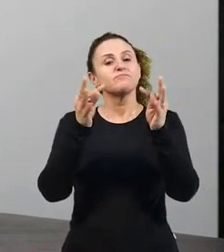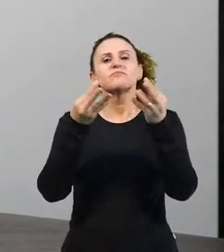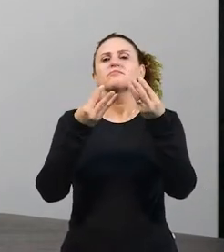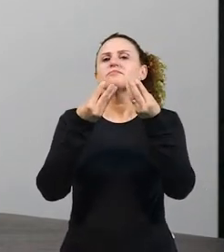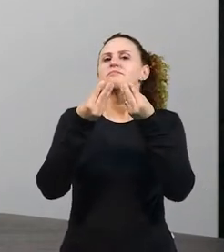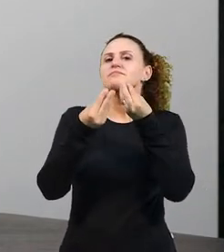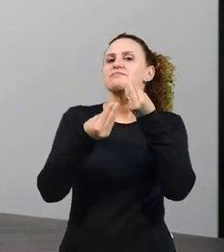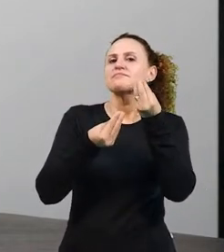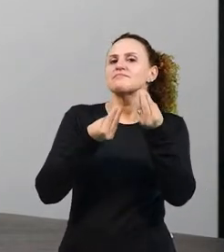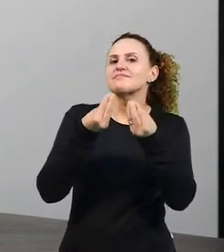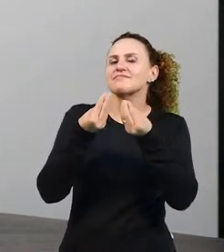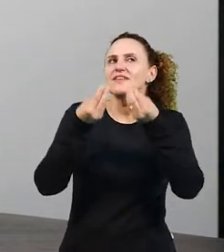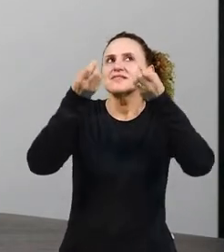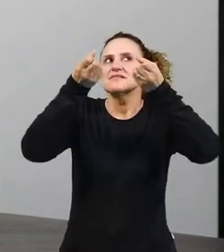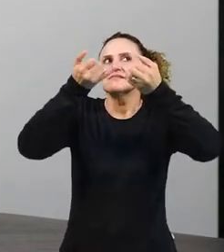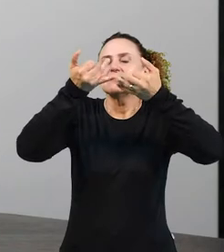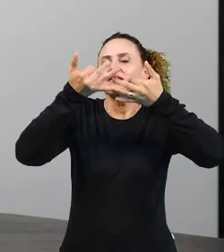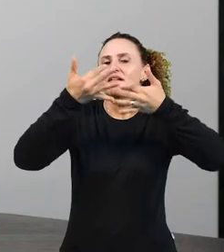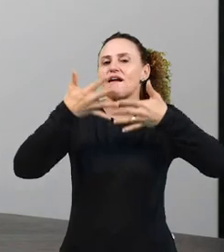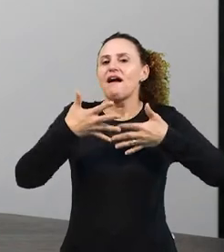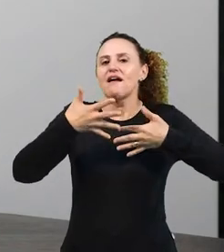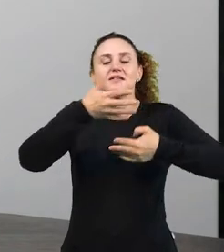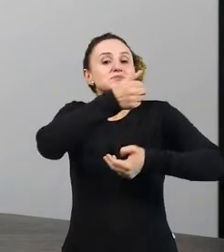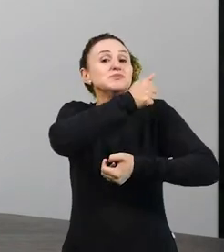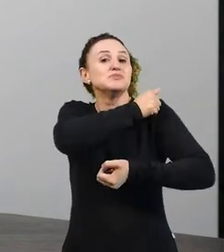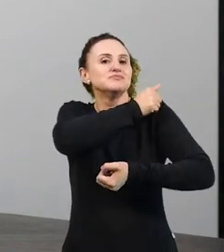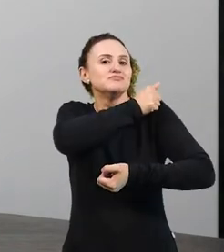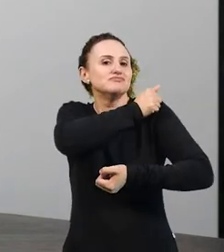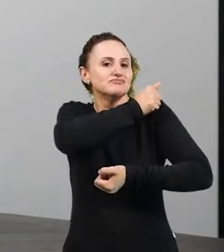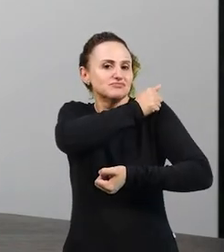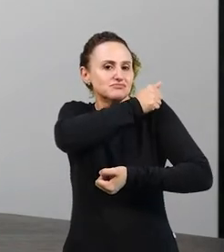para poder explicar para os alunos